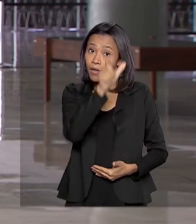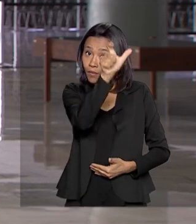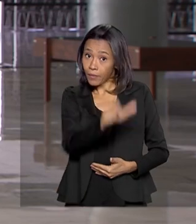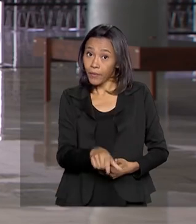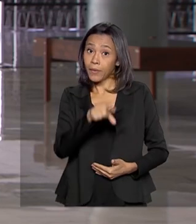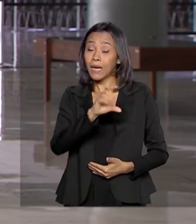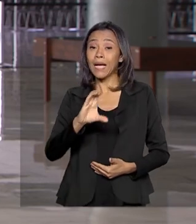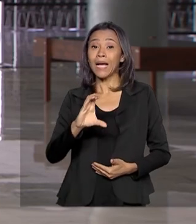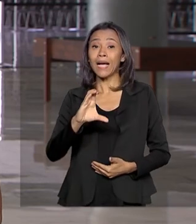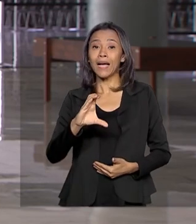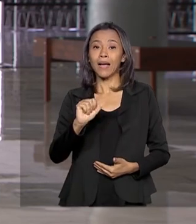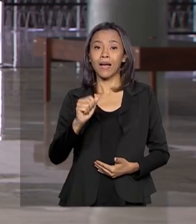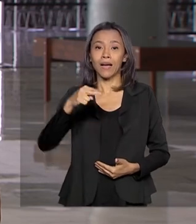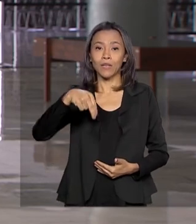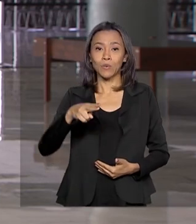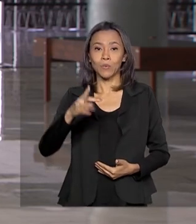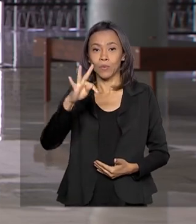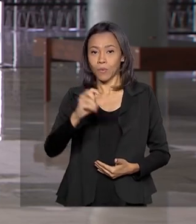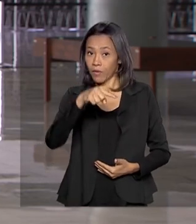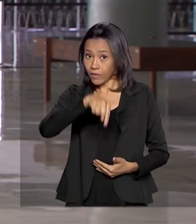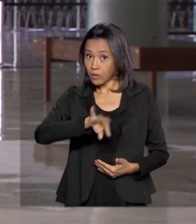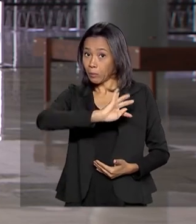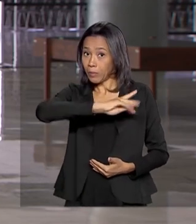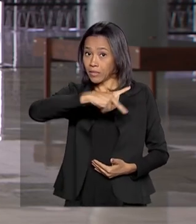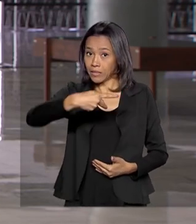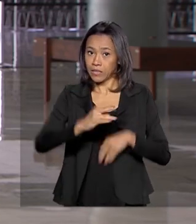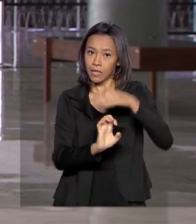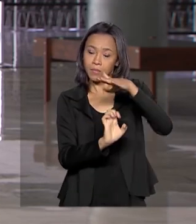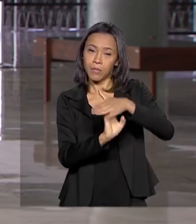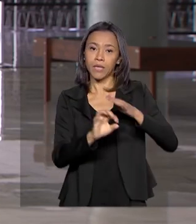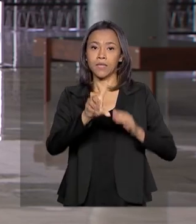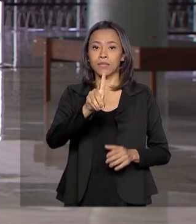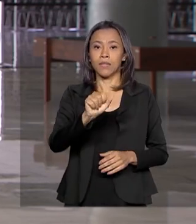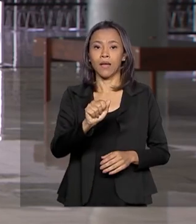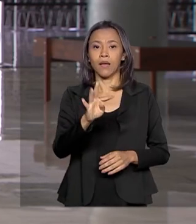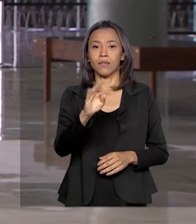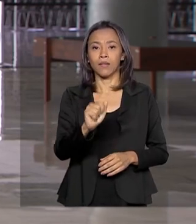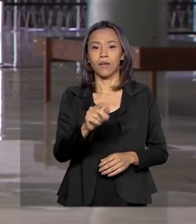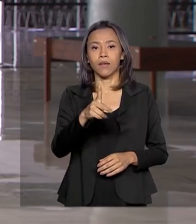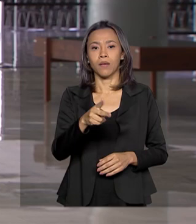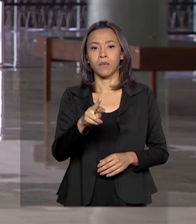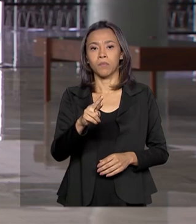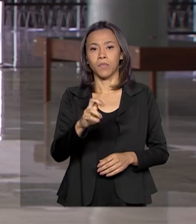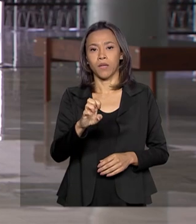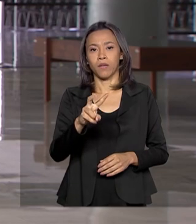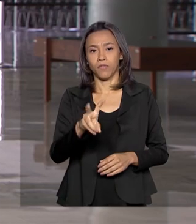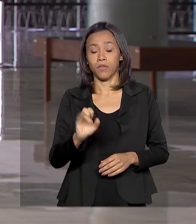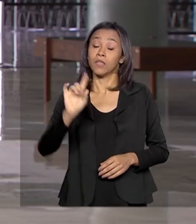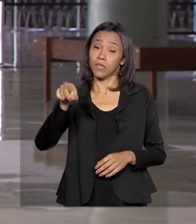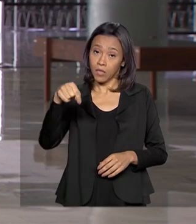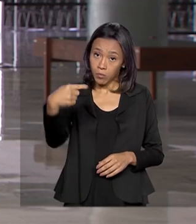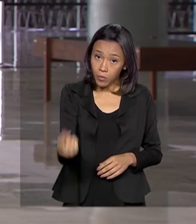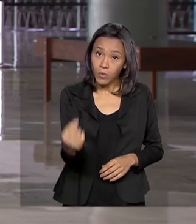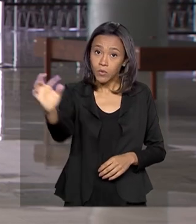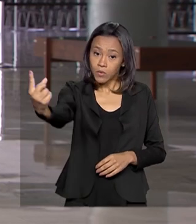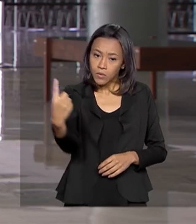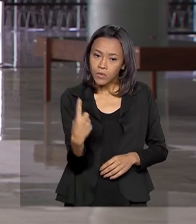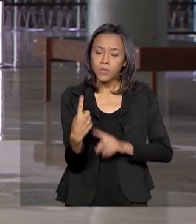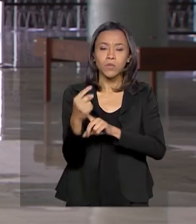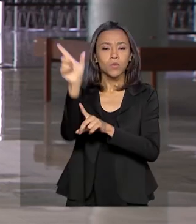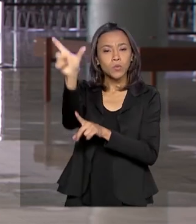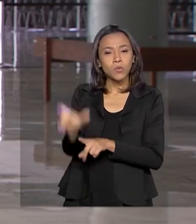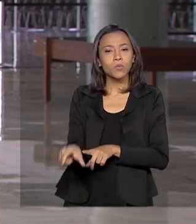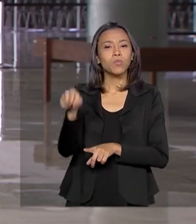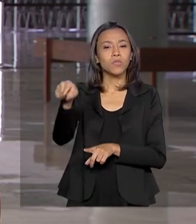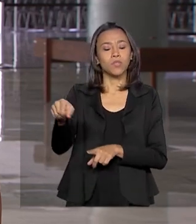breve. Em seguida, o presidente recebe aqui no Palácio do Planalto o ministro da Ciência e Tecnologia, Marcos Pontes.